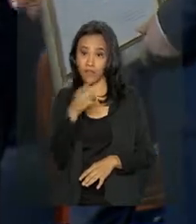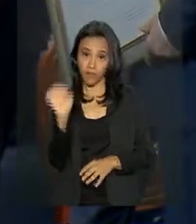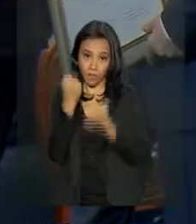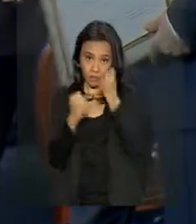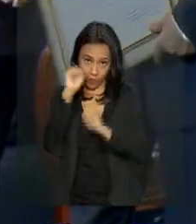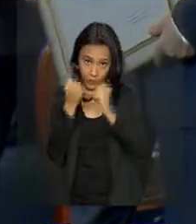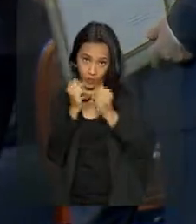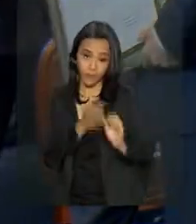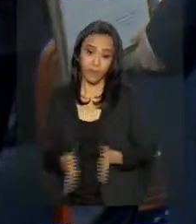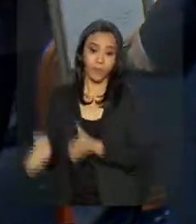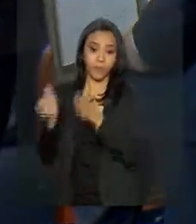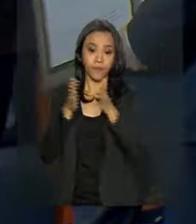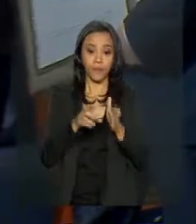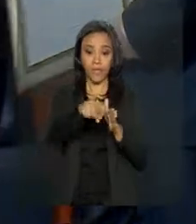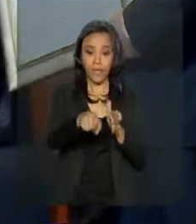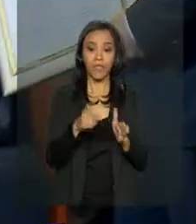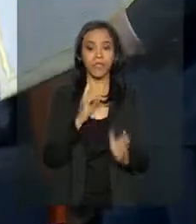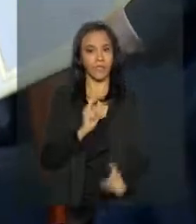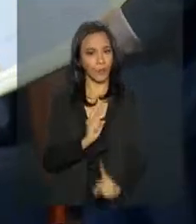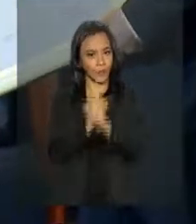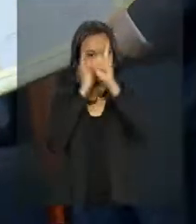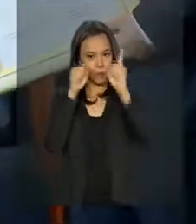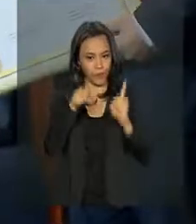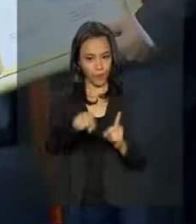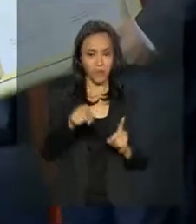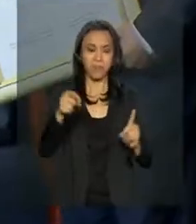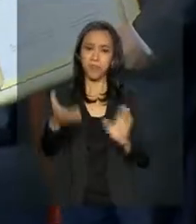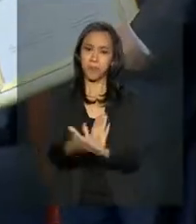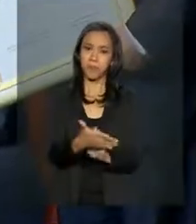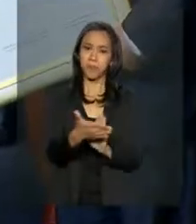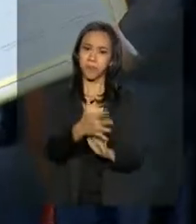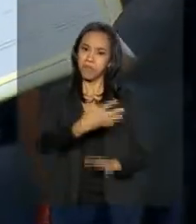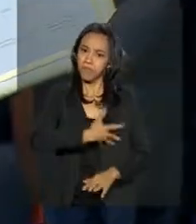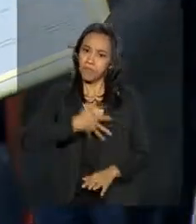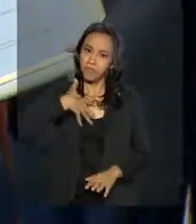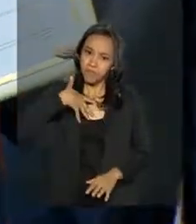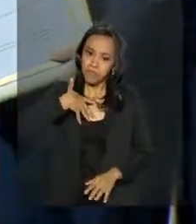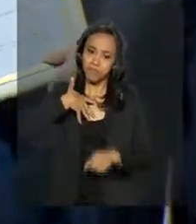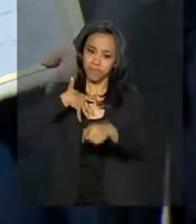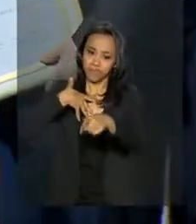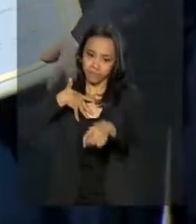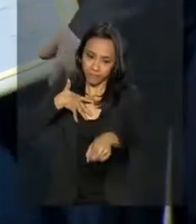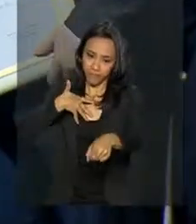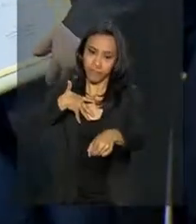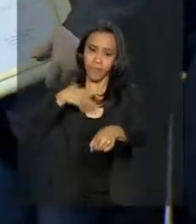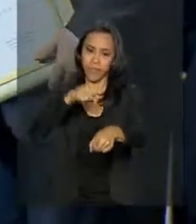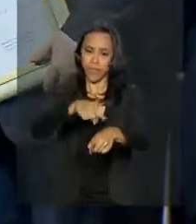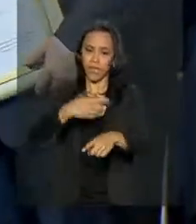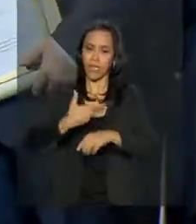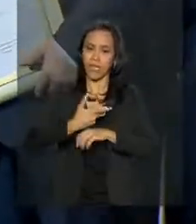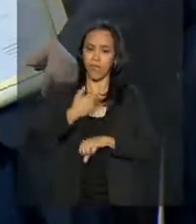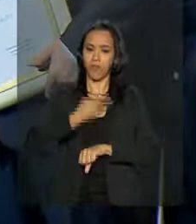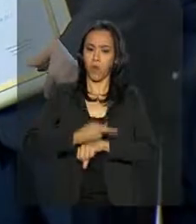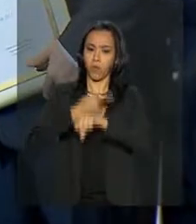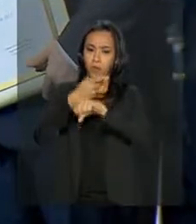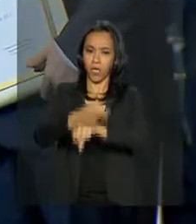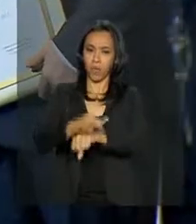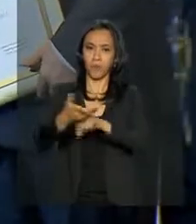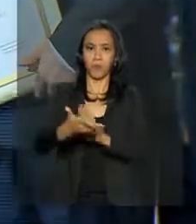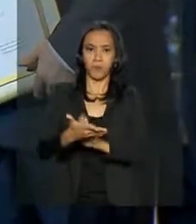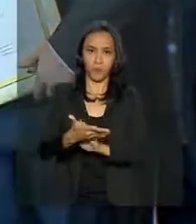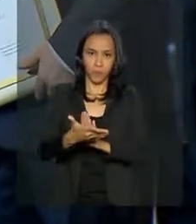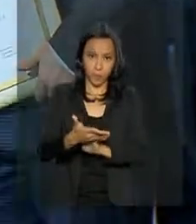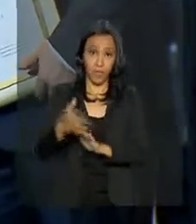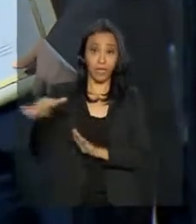Durante a cerimônia, Michel Temer foi homenageado com a comenda do mérito industrial, maior honraria concedida pelo